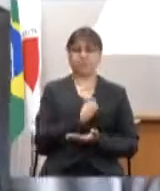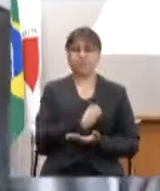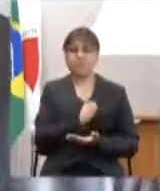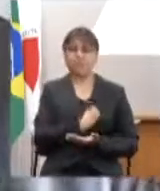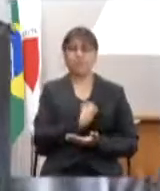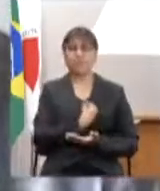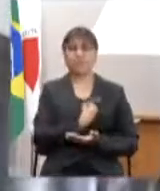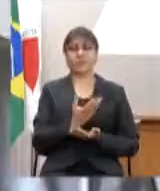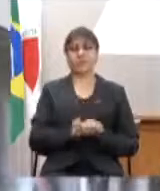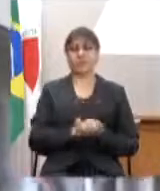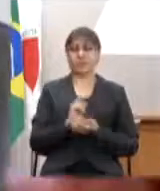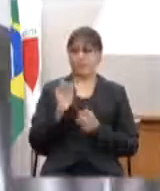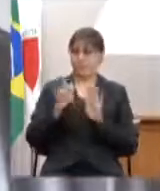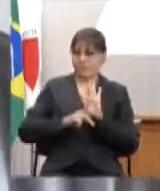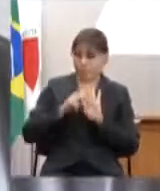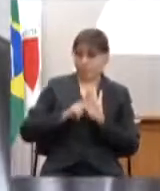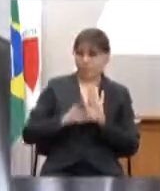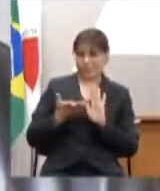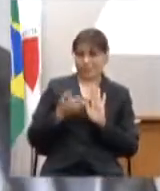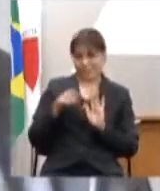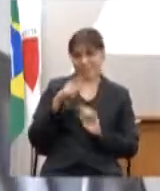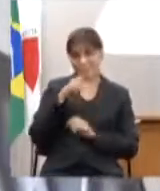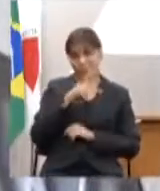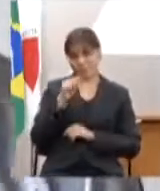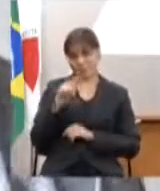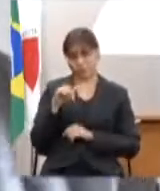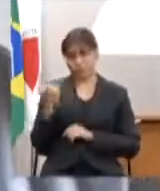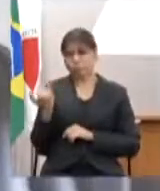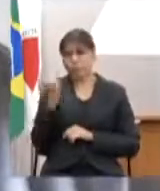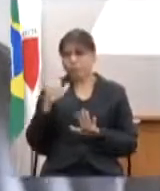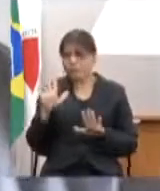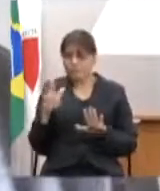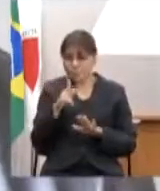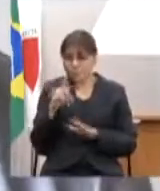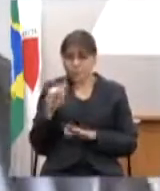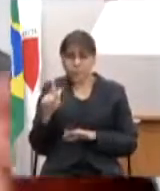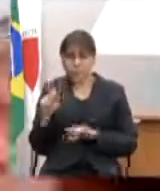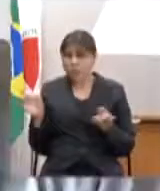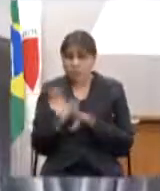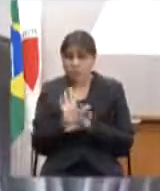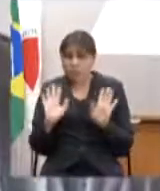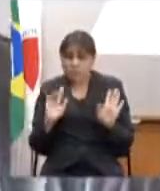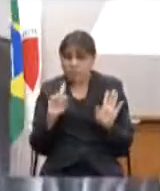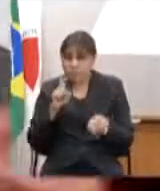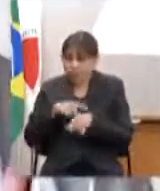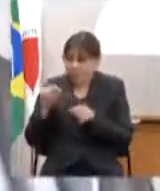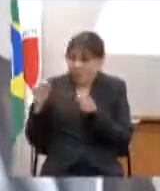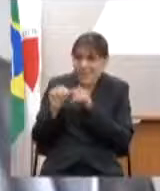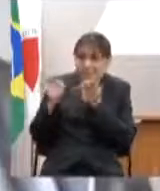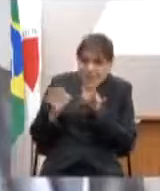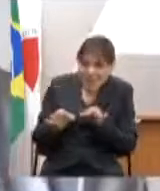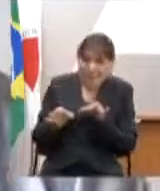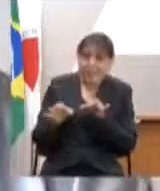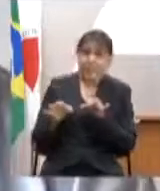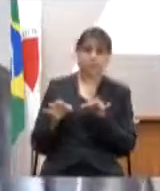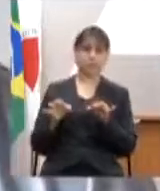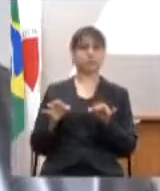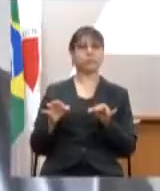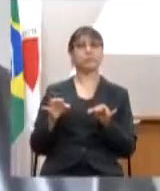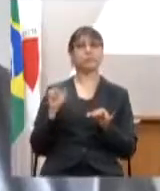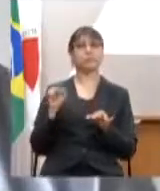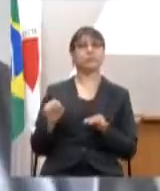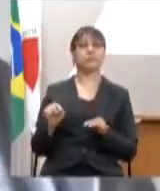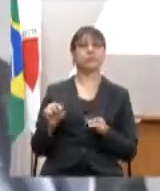essencial o projeto o PPAG ele é o essencial mas depois que passa do PPAG e vai para a execução é onde que há o